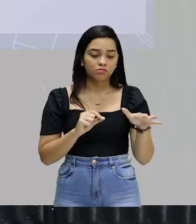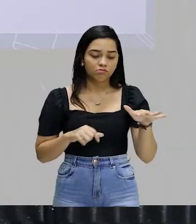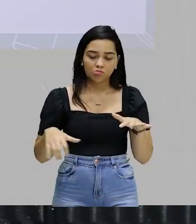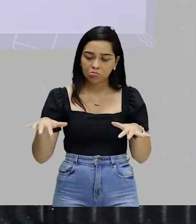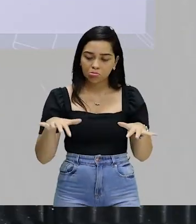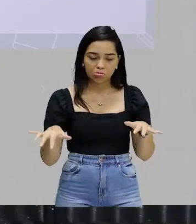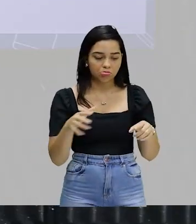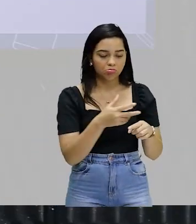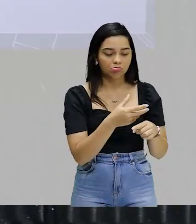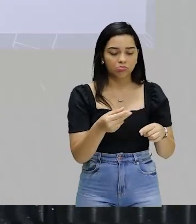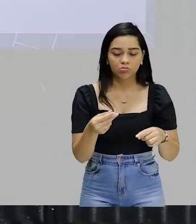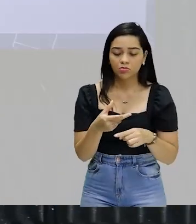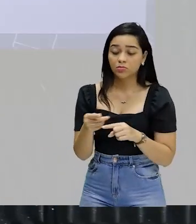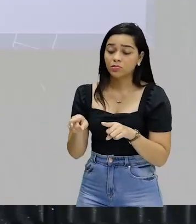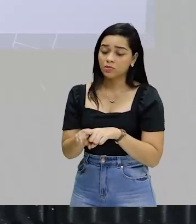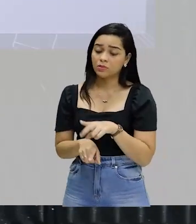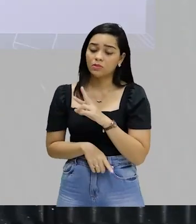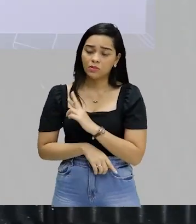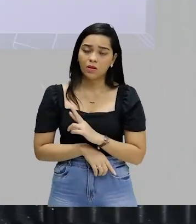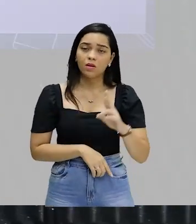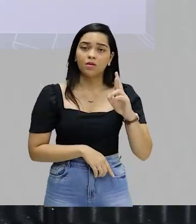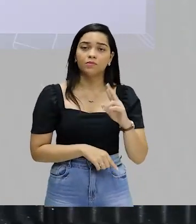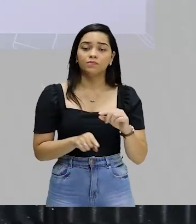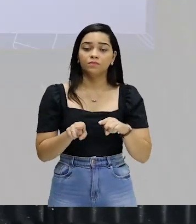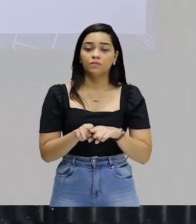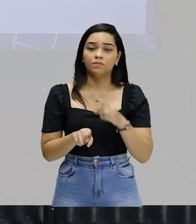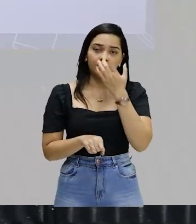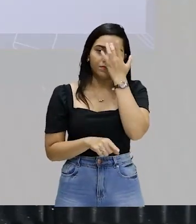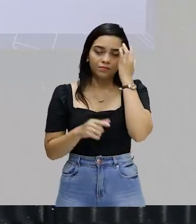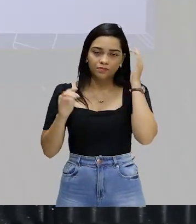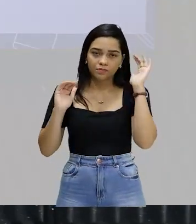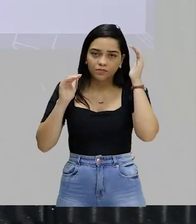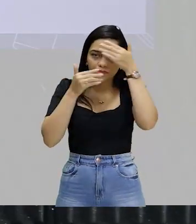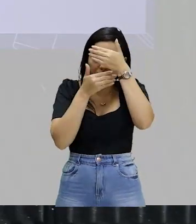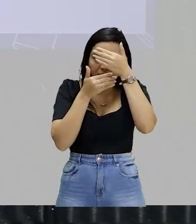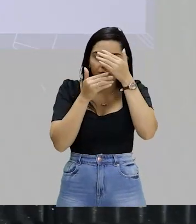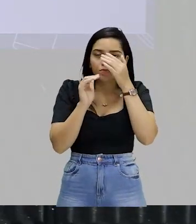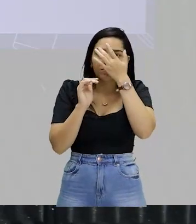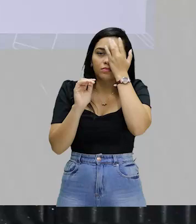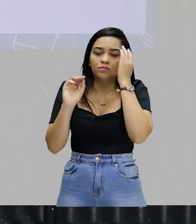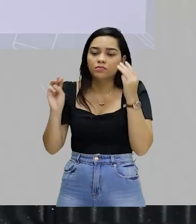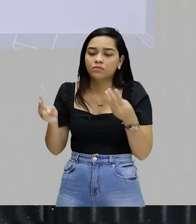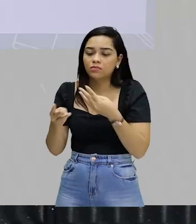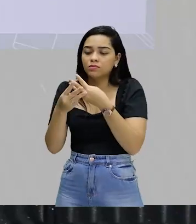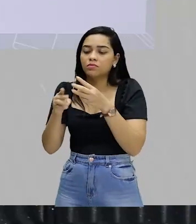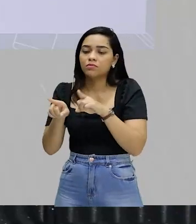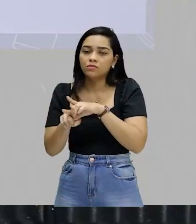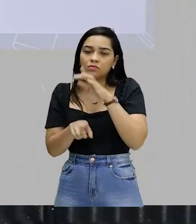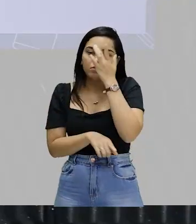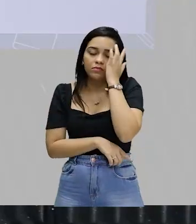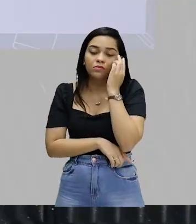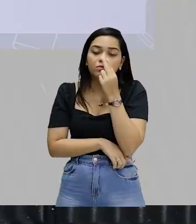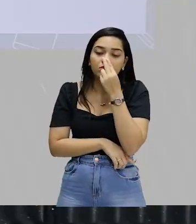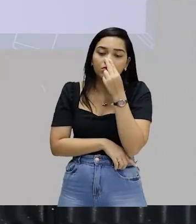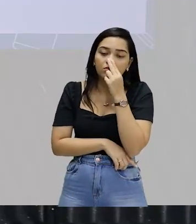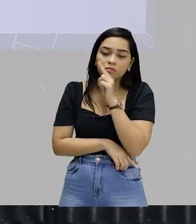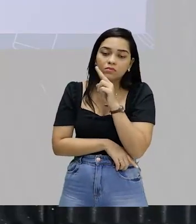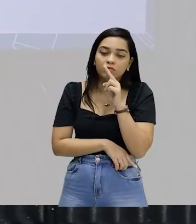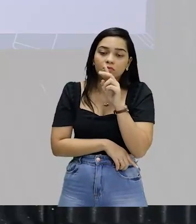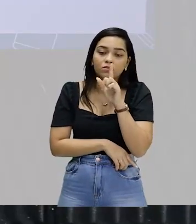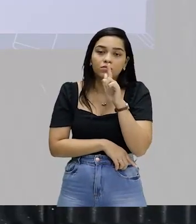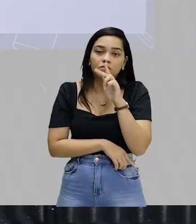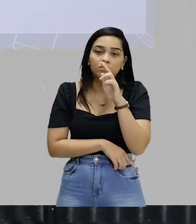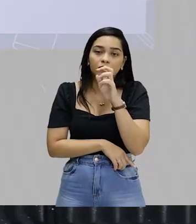que é também uma disputa religiosa entre muçulmanos judeus e até também cristãos a chamada Guerra